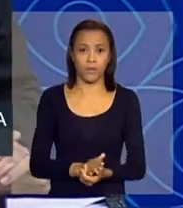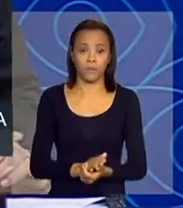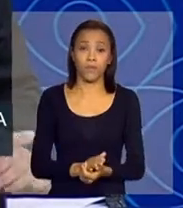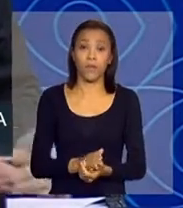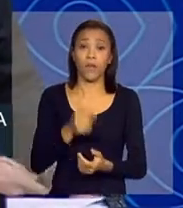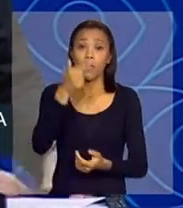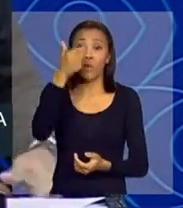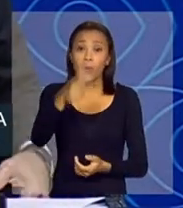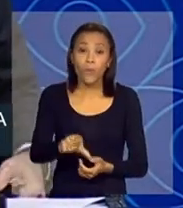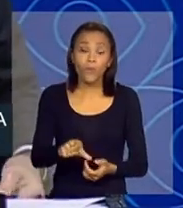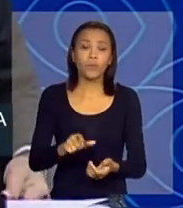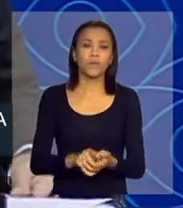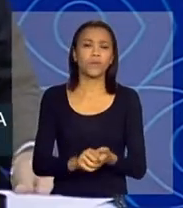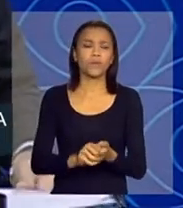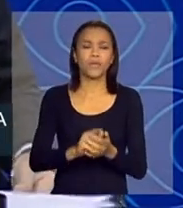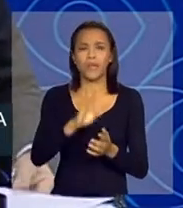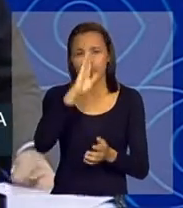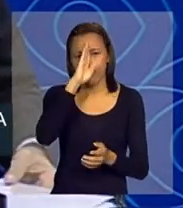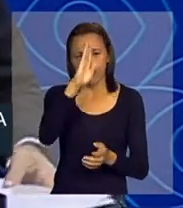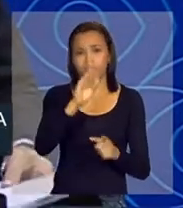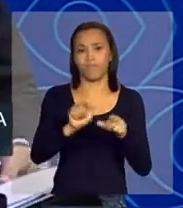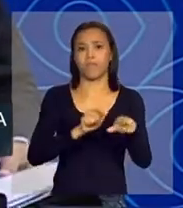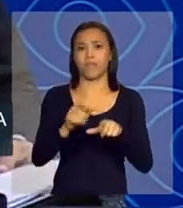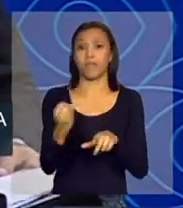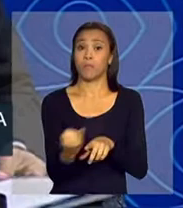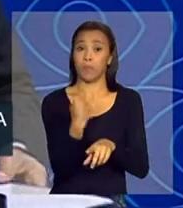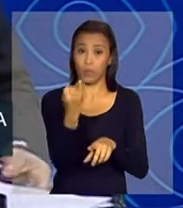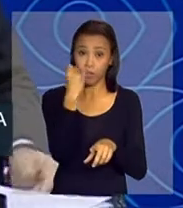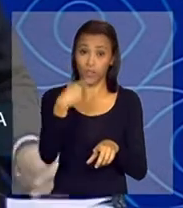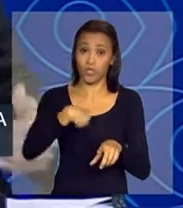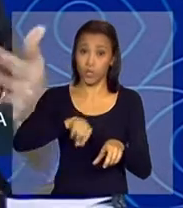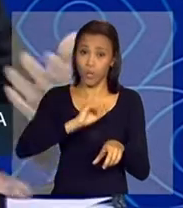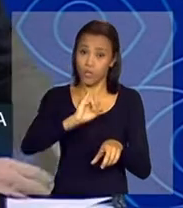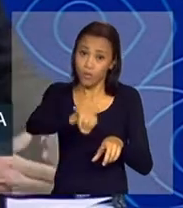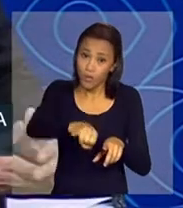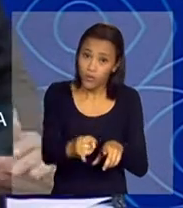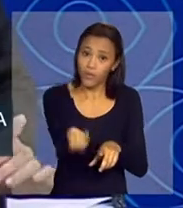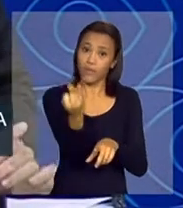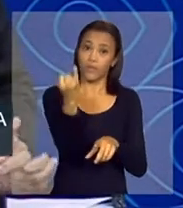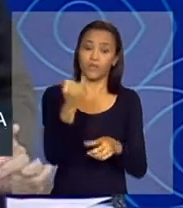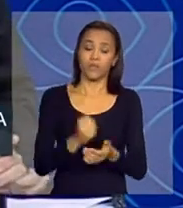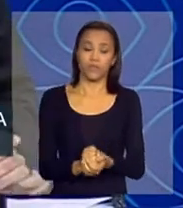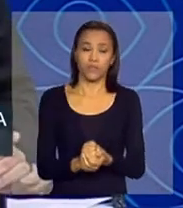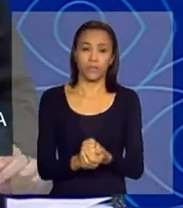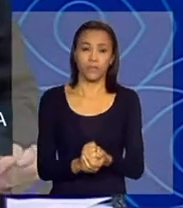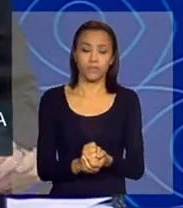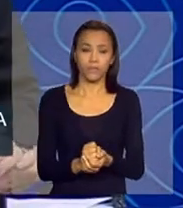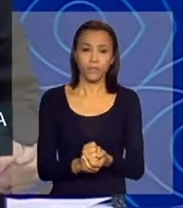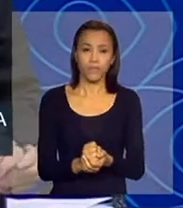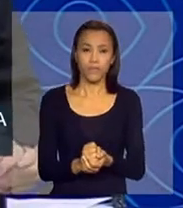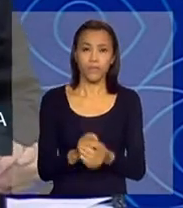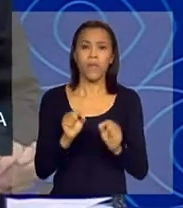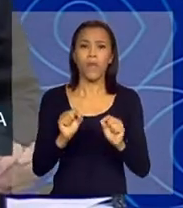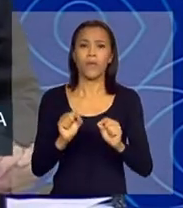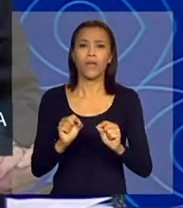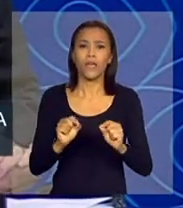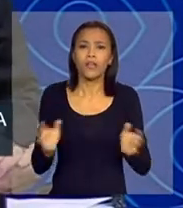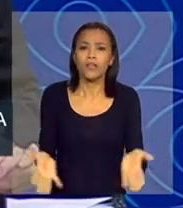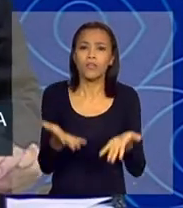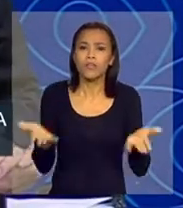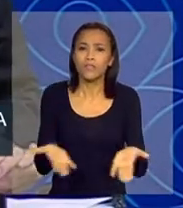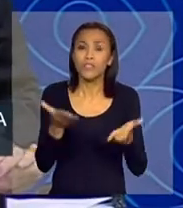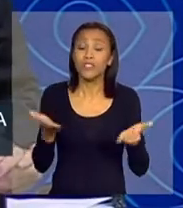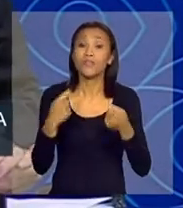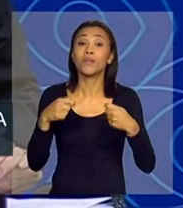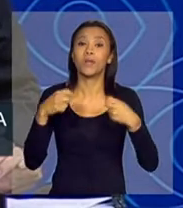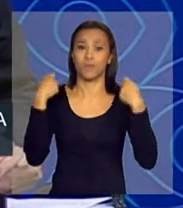Outra atividade muito importante que a gente aproveita e pega uma carona no clima da Copa é o incentivo às atividades